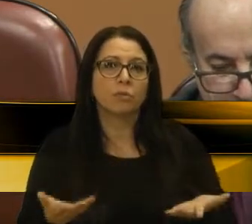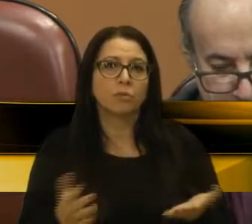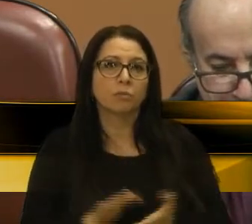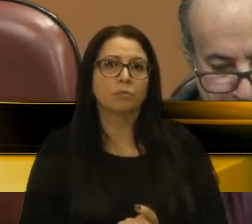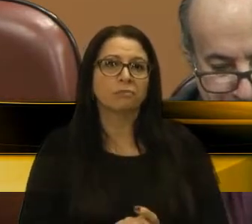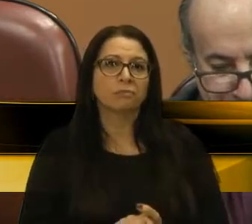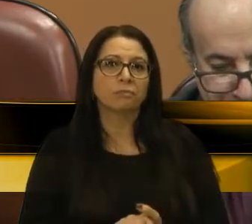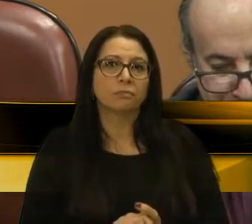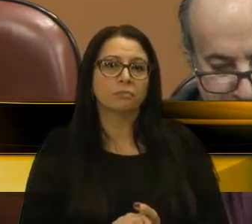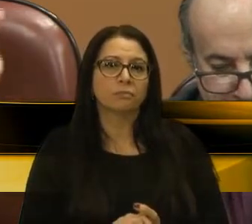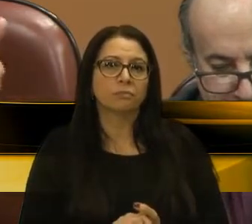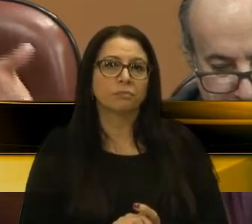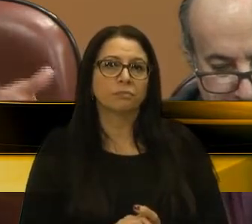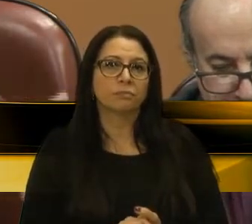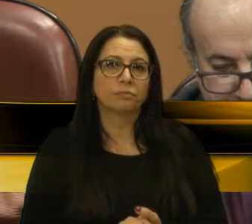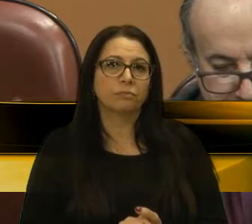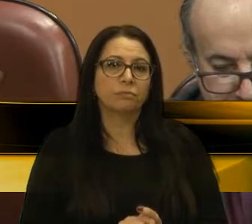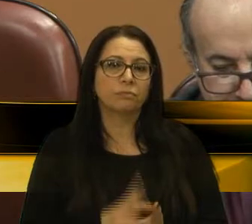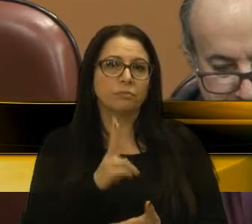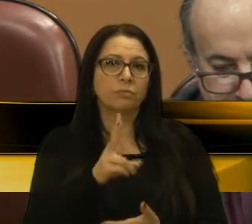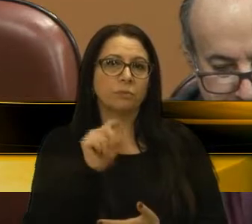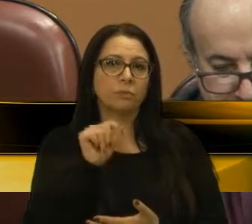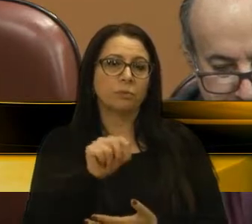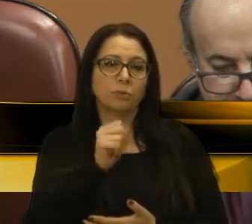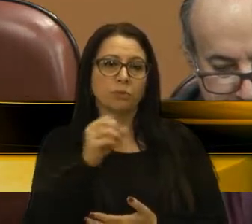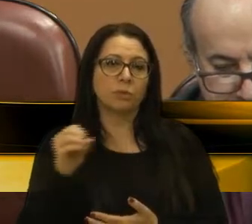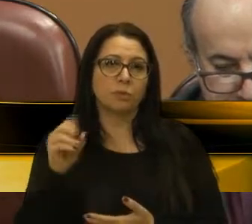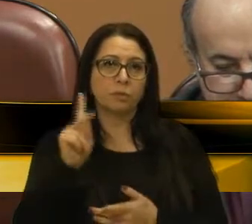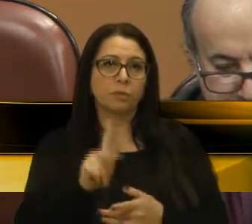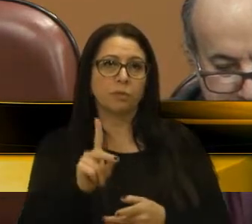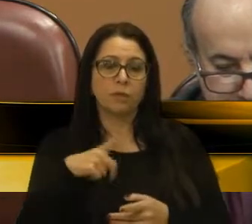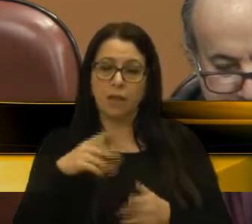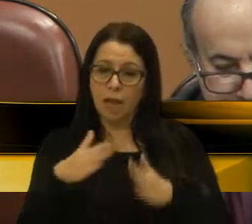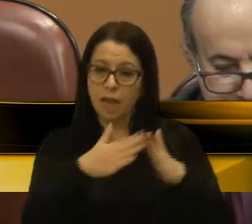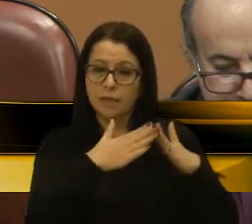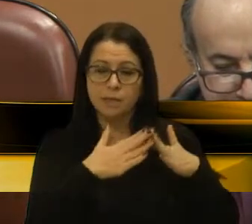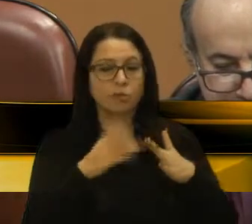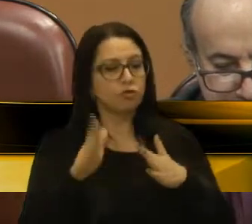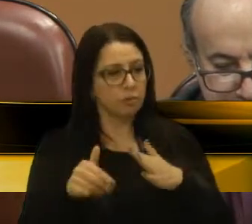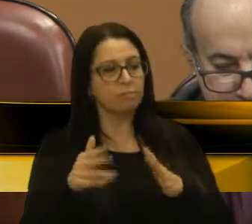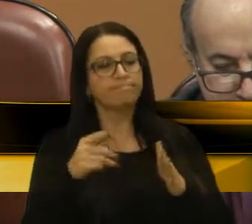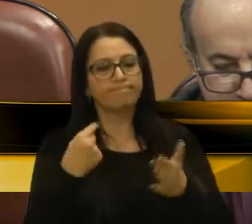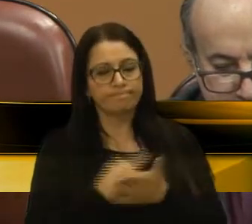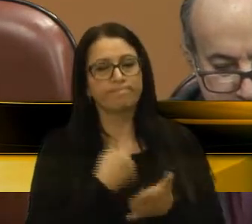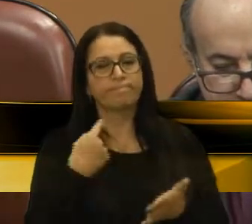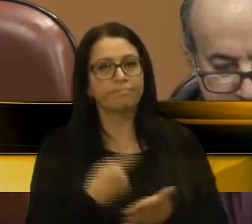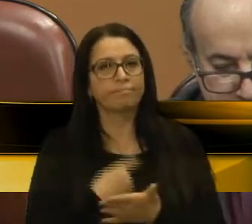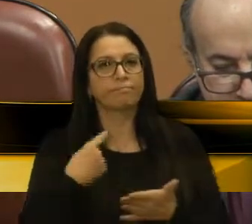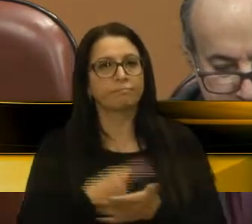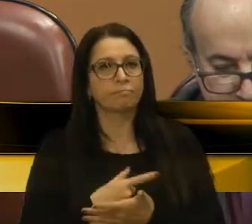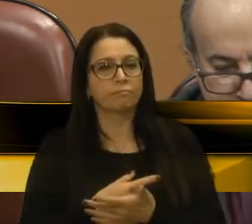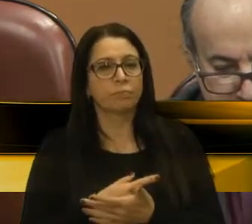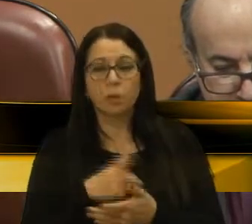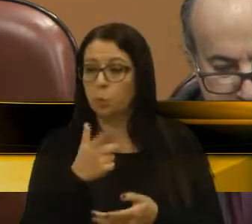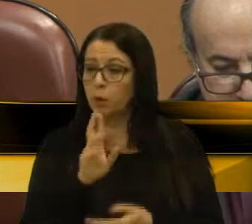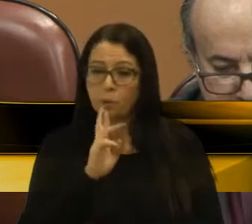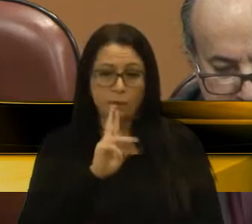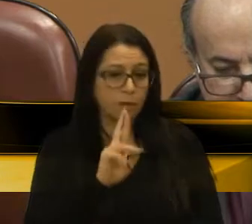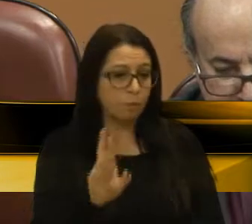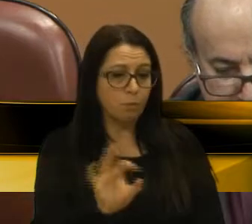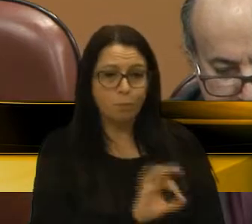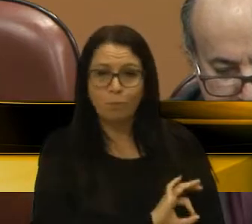São 2.800 moradores em Galópolis, várias vezes já foi questionado, e não se tem resposta.